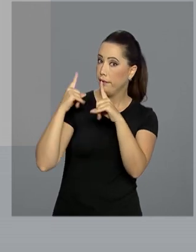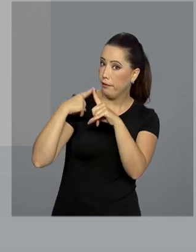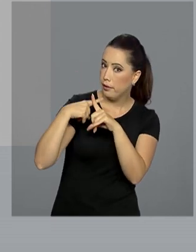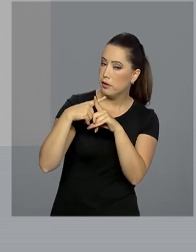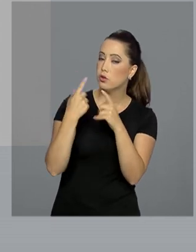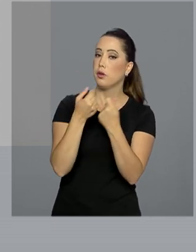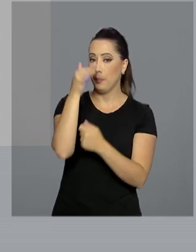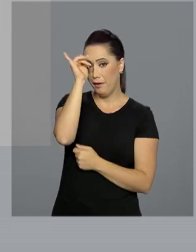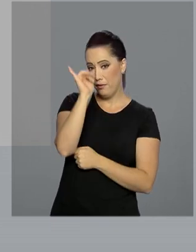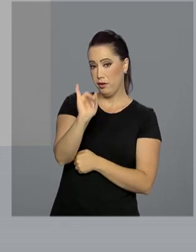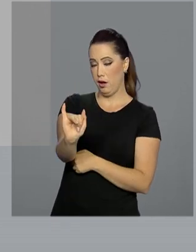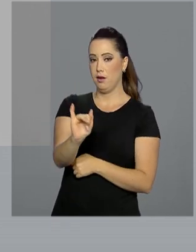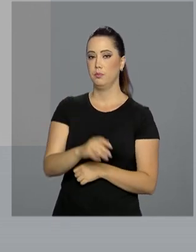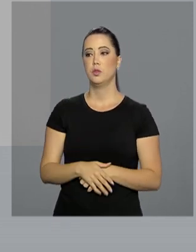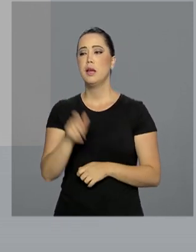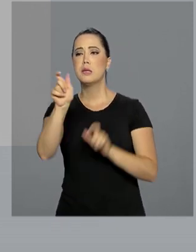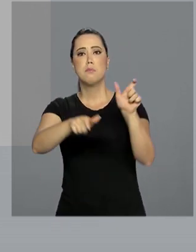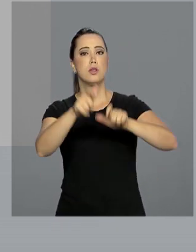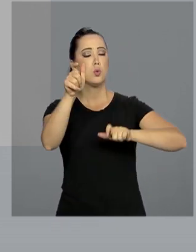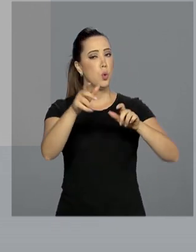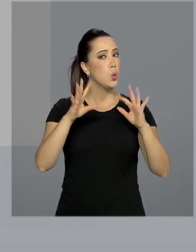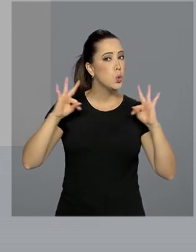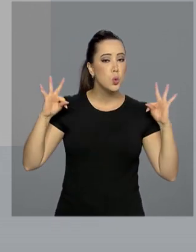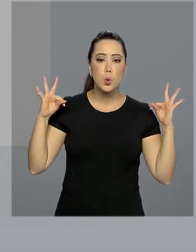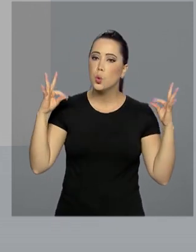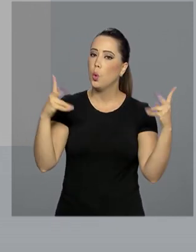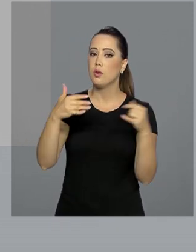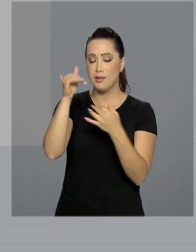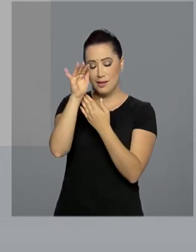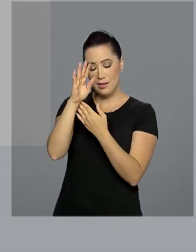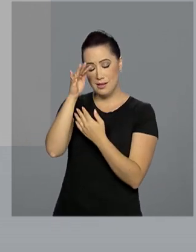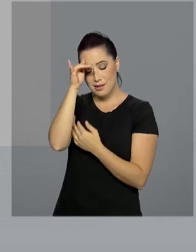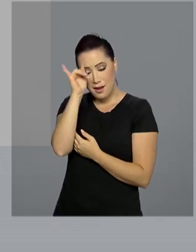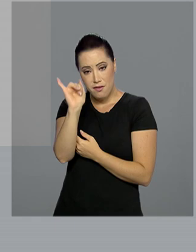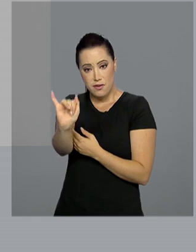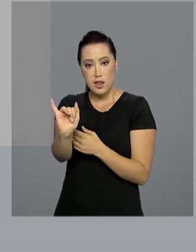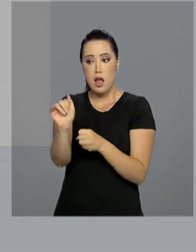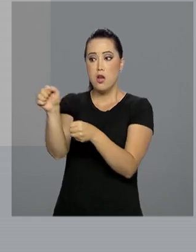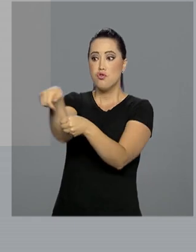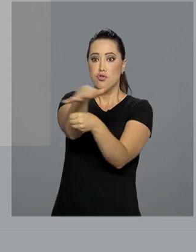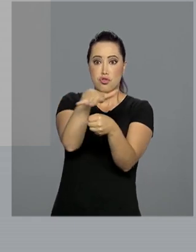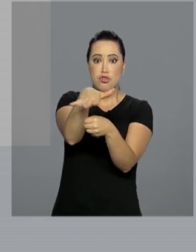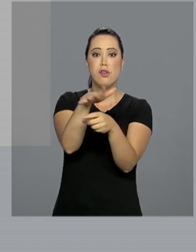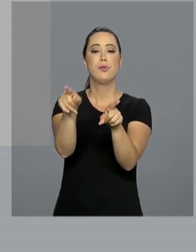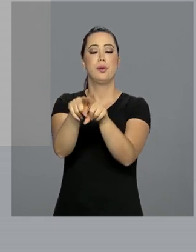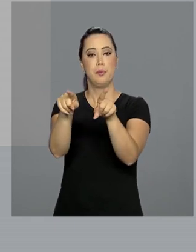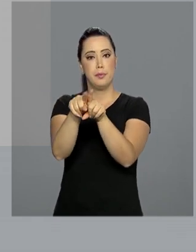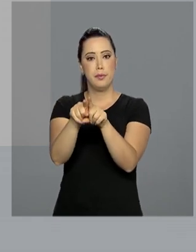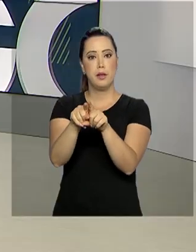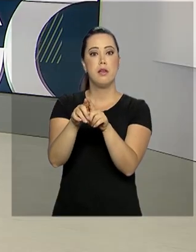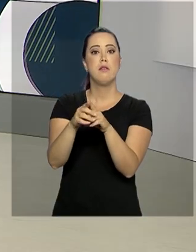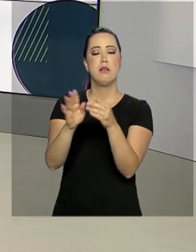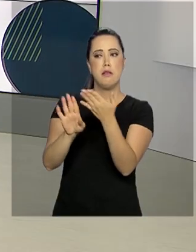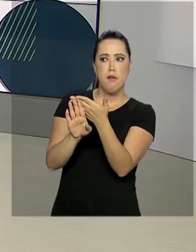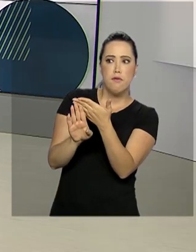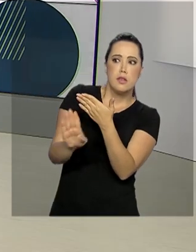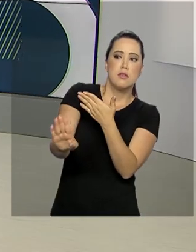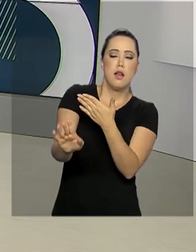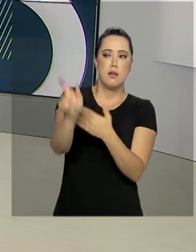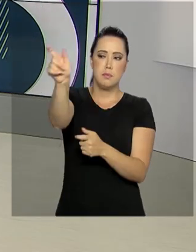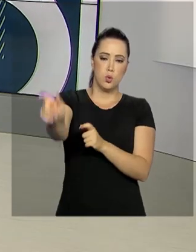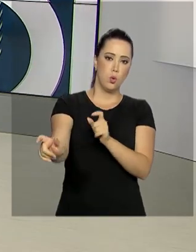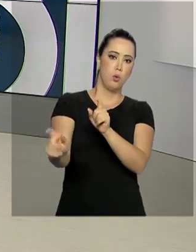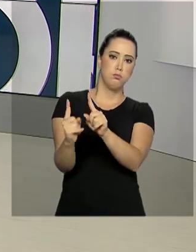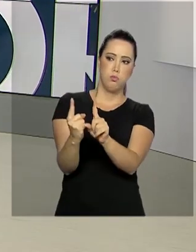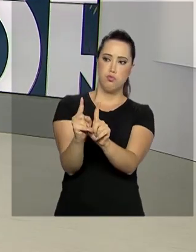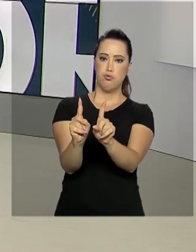possível, evitar aglomerações ou manter uma distância segura de uma pessoa para outra. É bom seguir, portanto, as